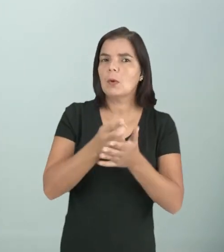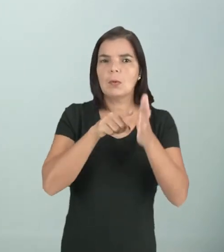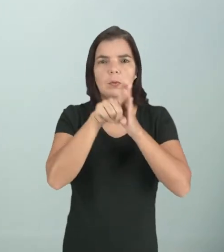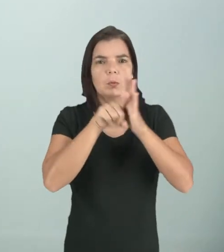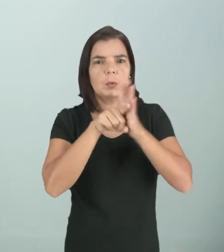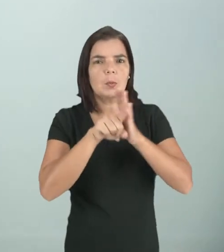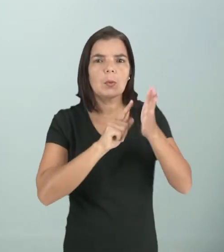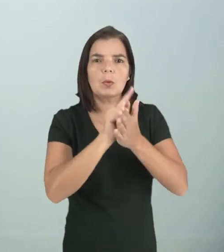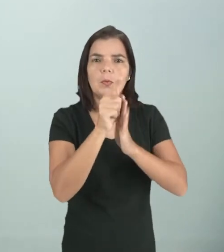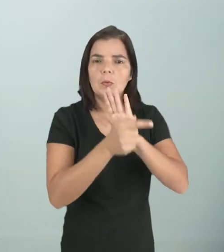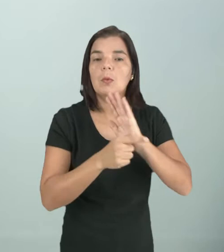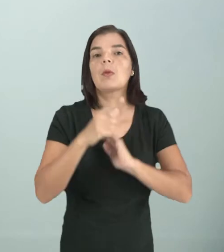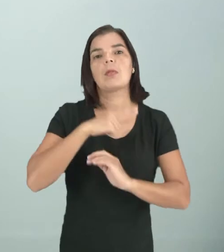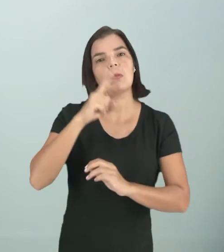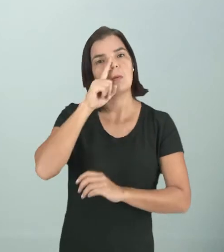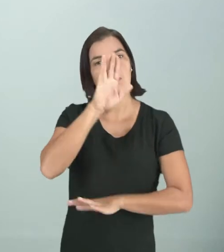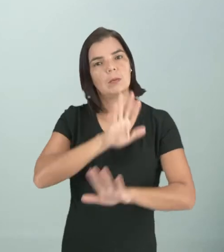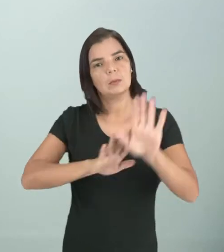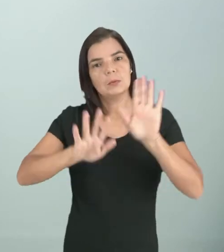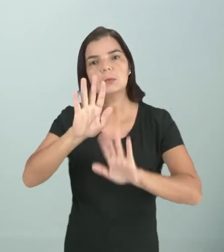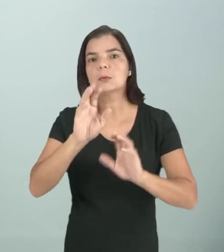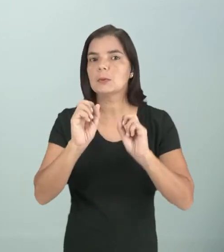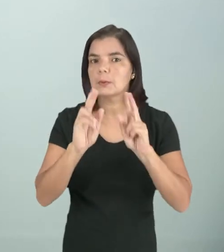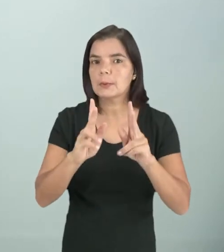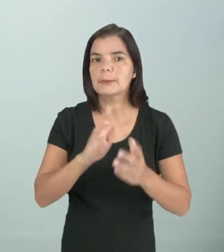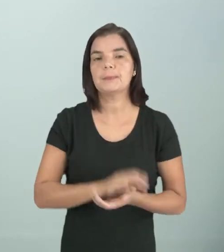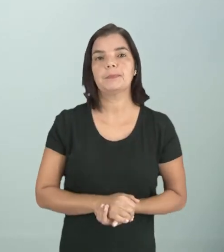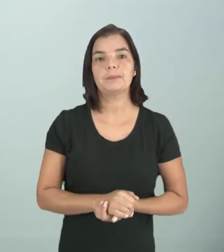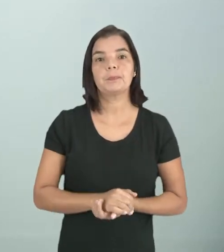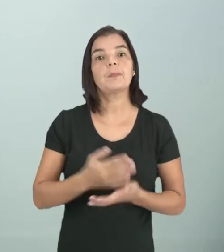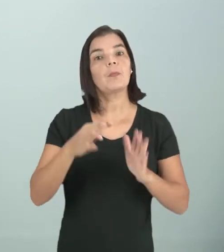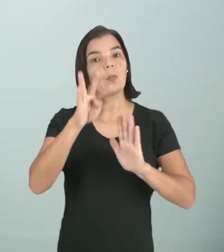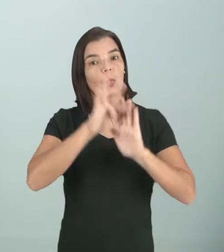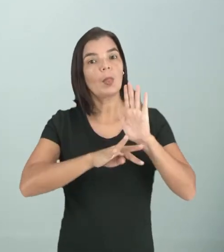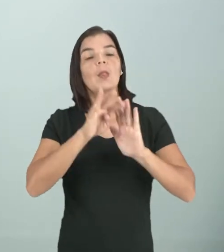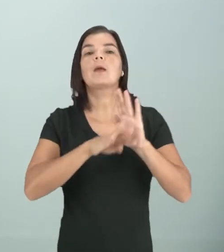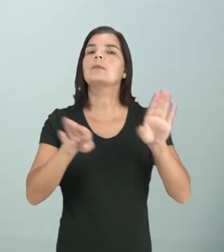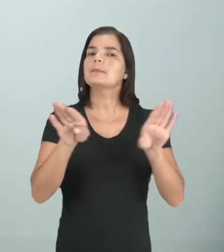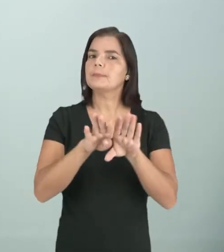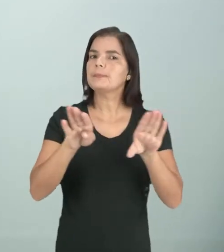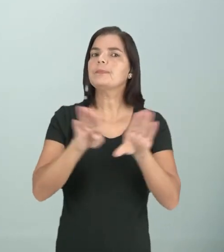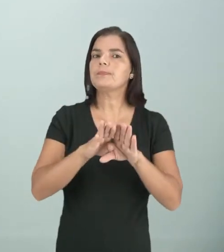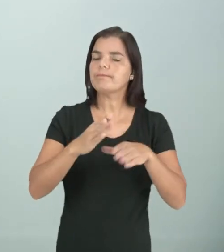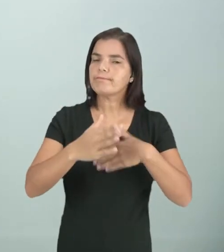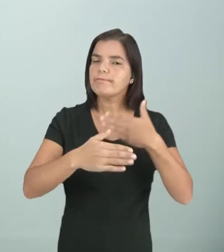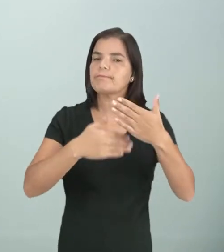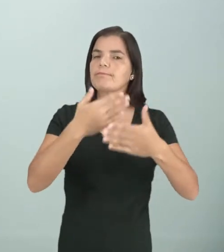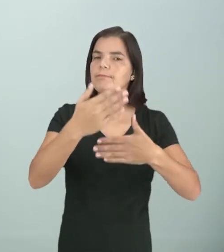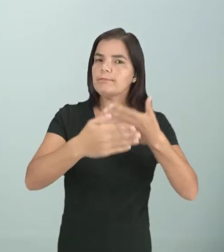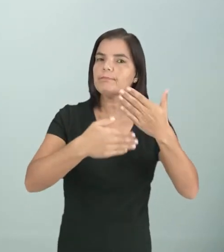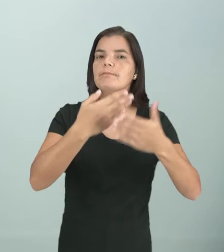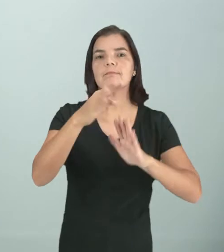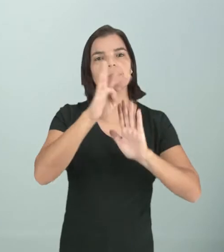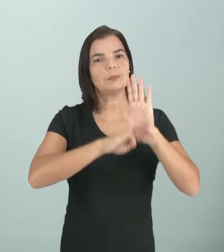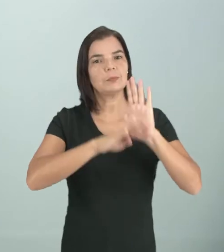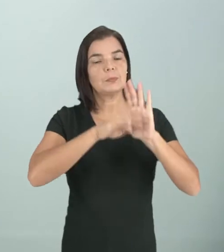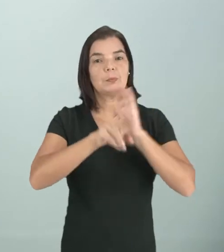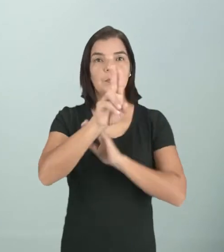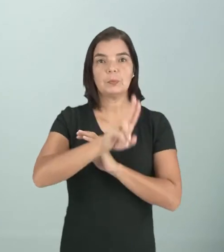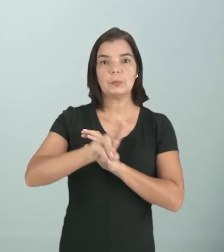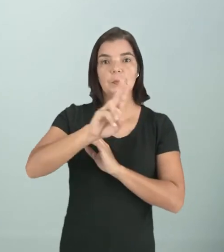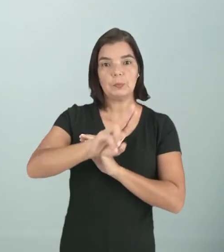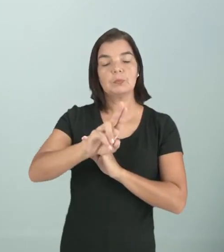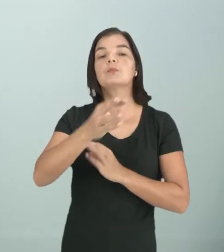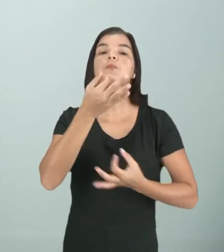pesquisar o gênero, também tenha esse cuidado, tá? A tese também pode ser mencionada ao longo do texto, para você usar na